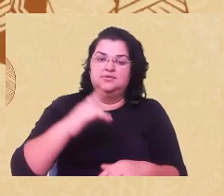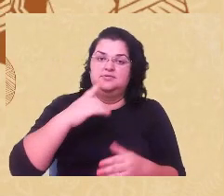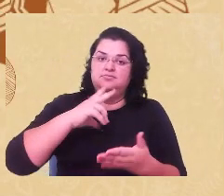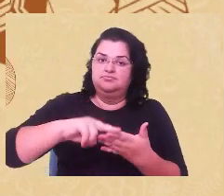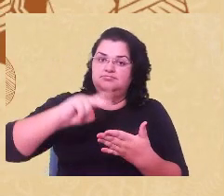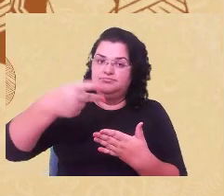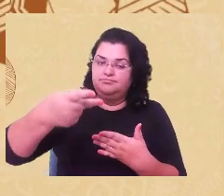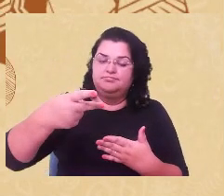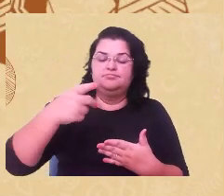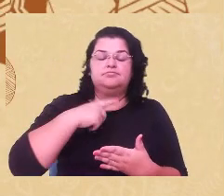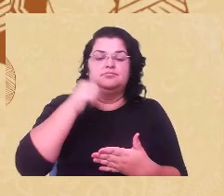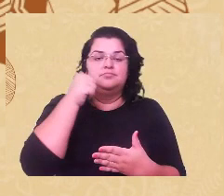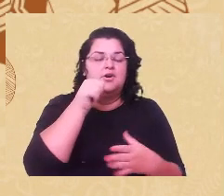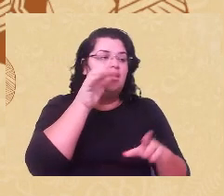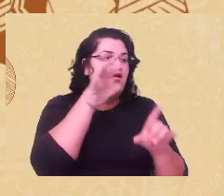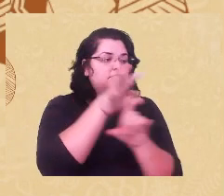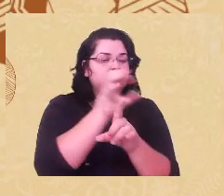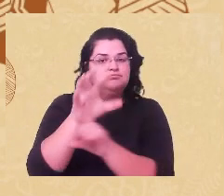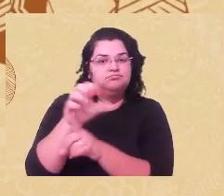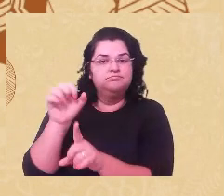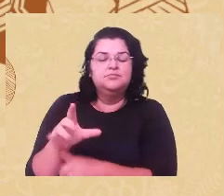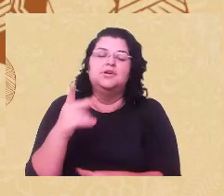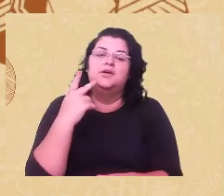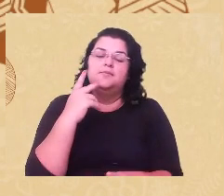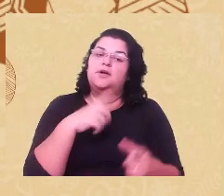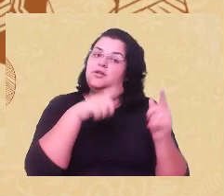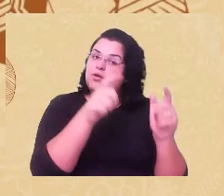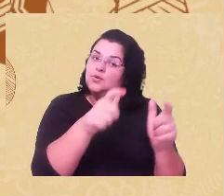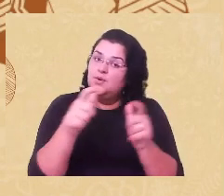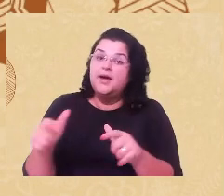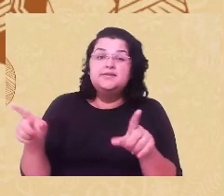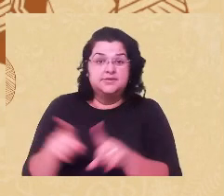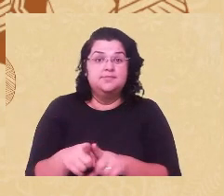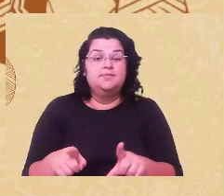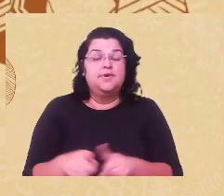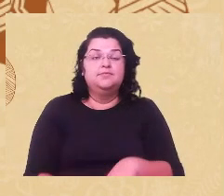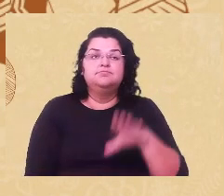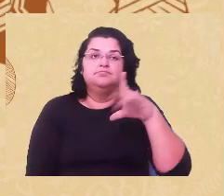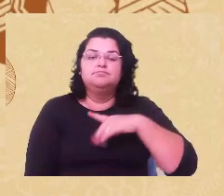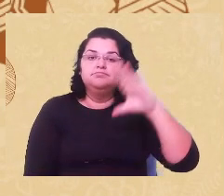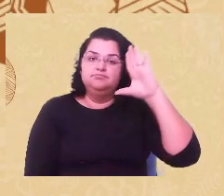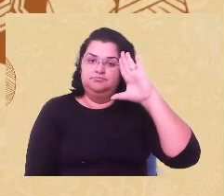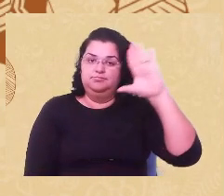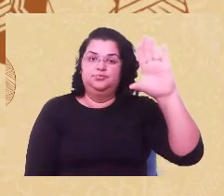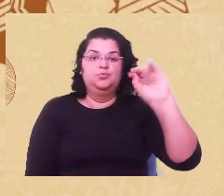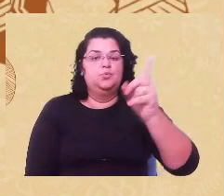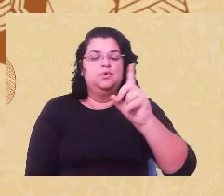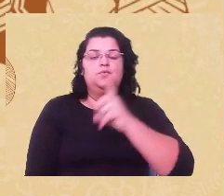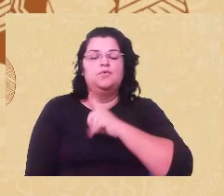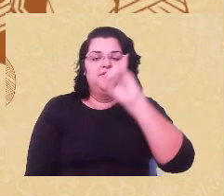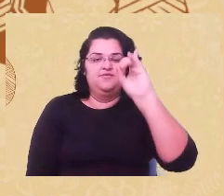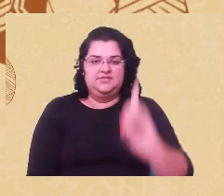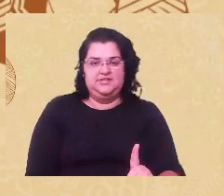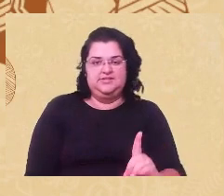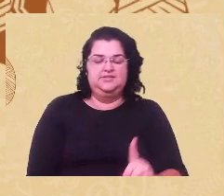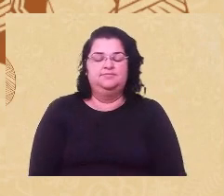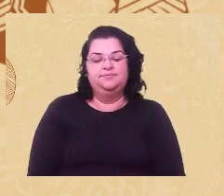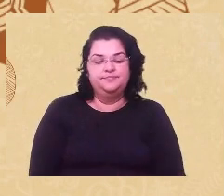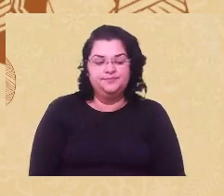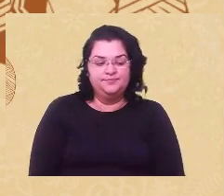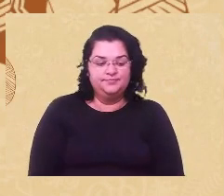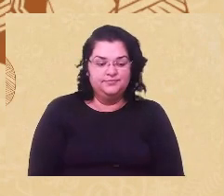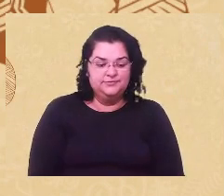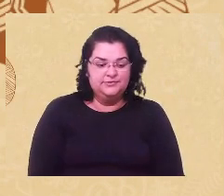incídio em relação a esses territórios, e também a existência ou não de deficiências. E aí, quero começar